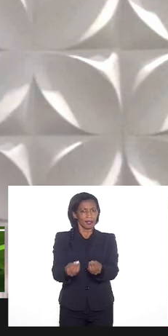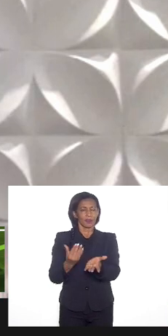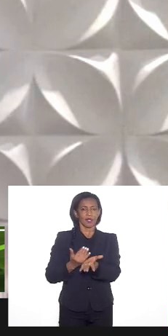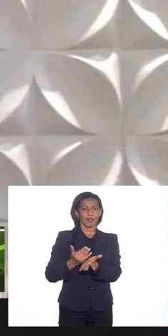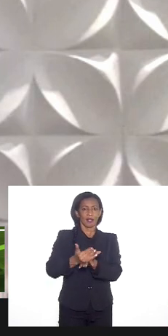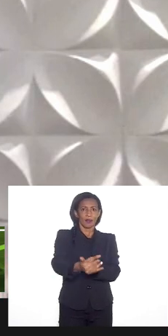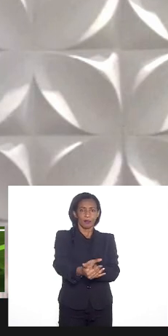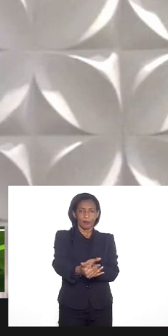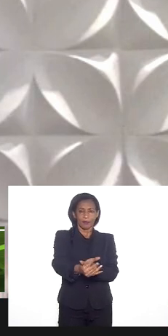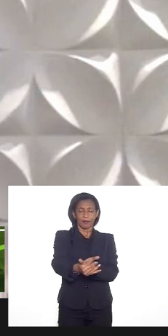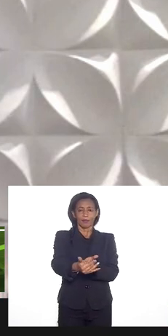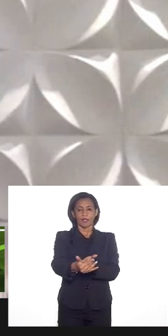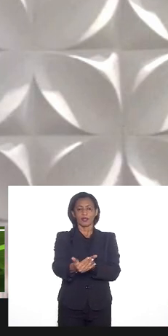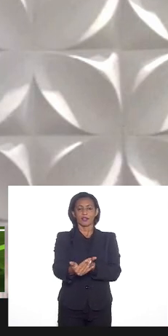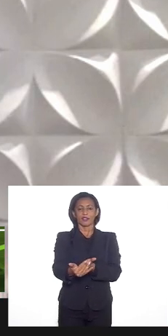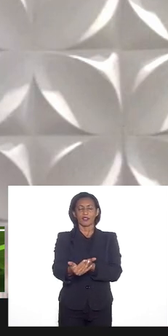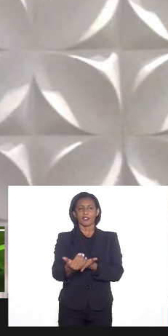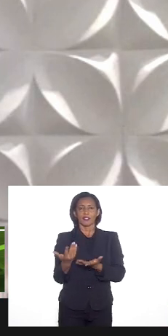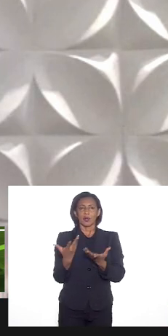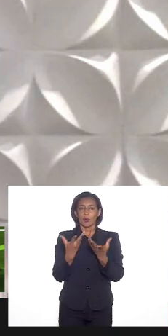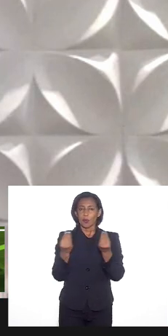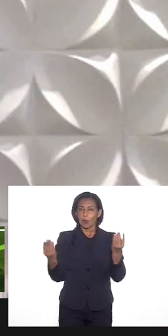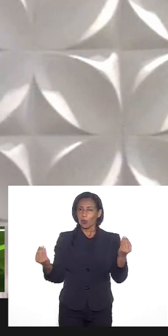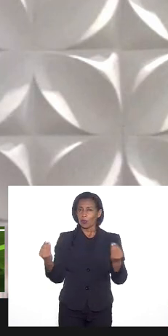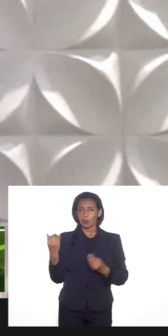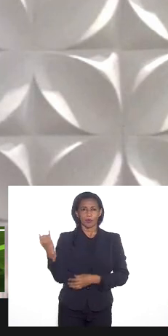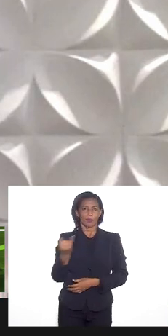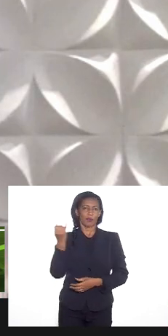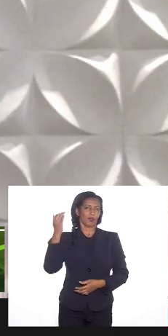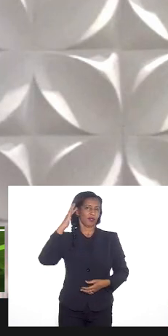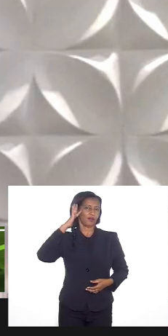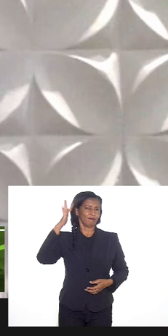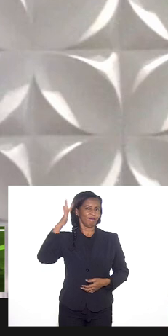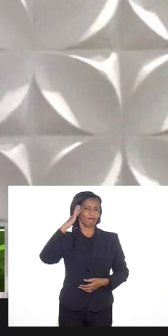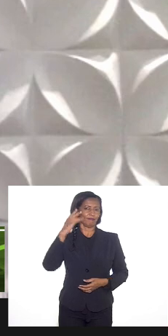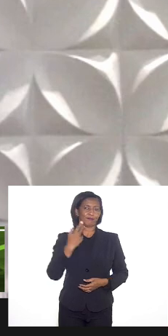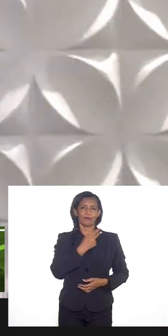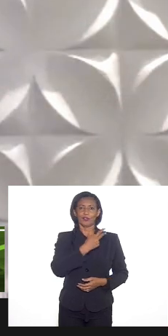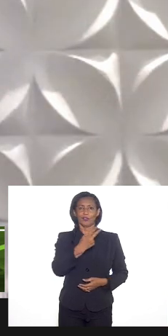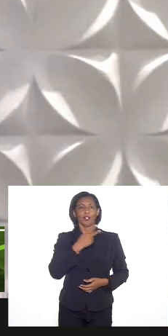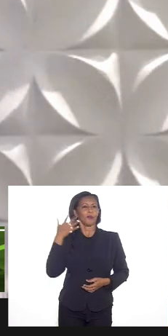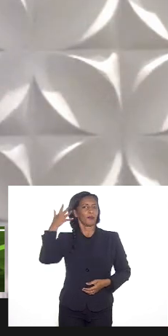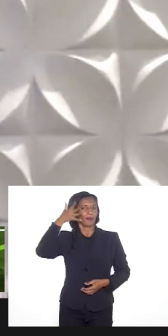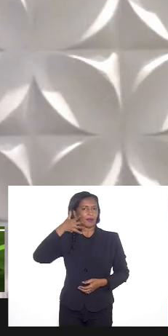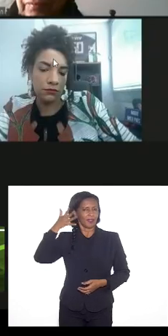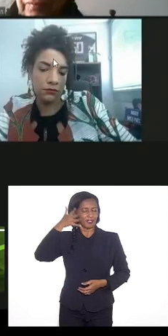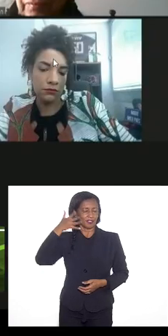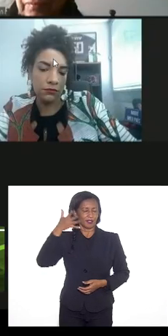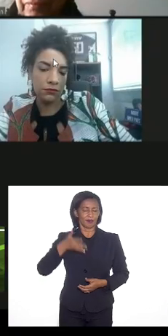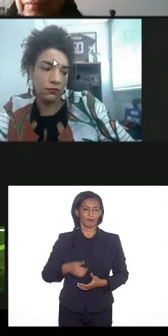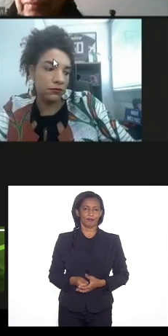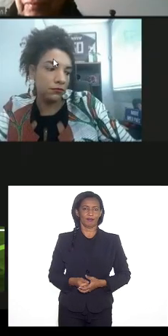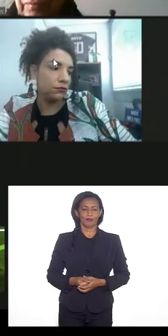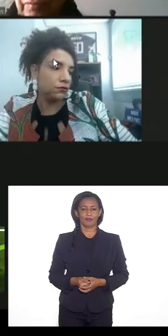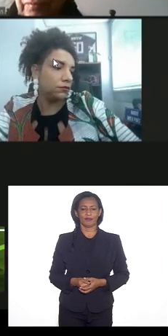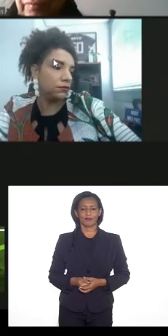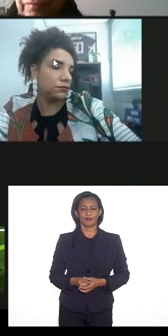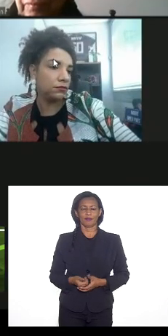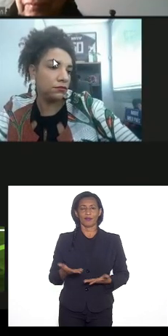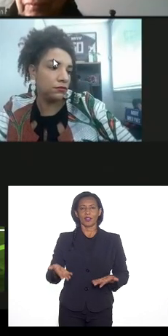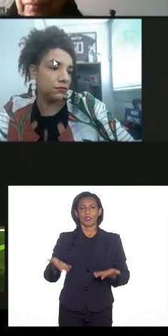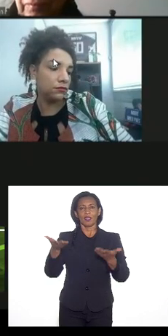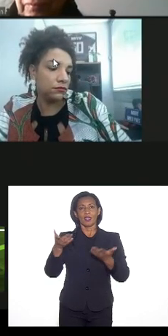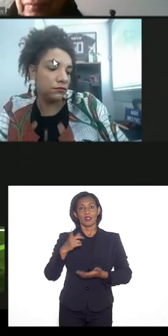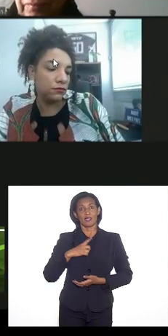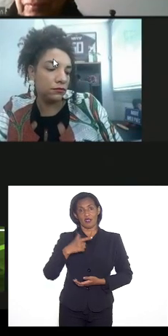partir dessa muito importante reflexão que foi trazida pelos nossos oradores que o antecederam. Vossa Excelência